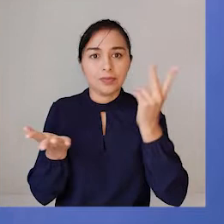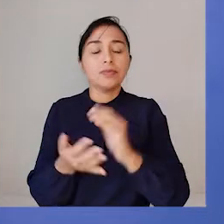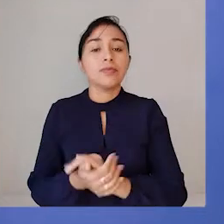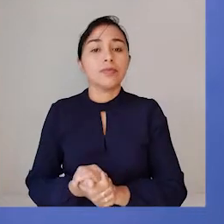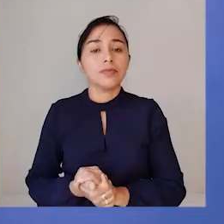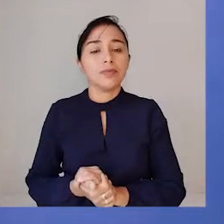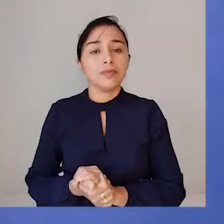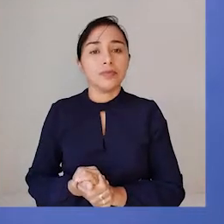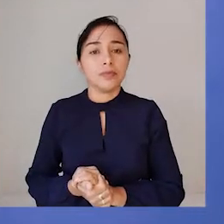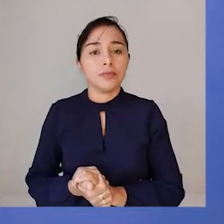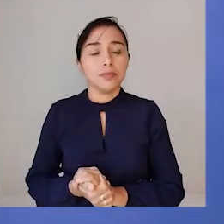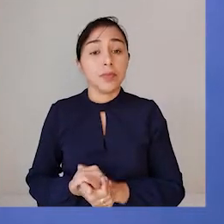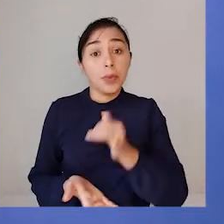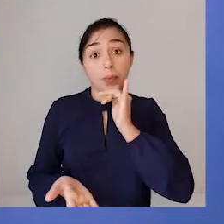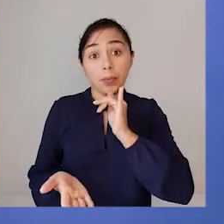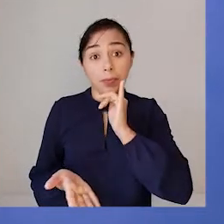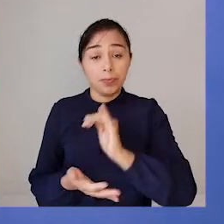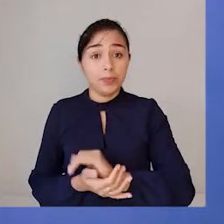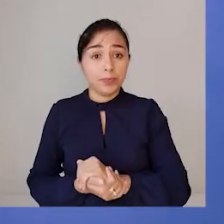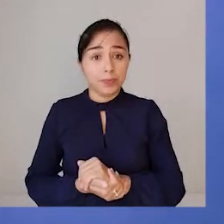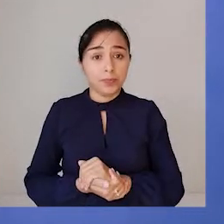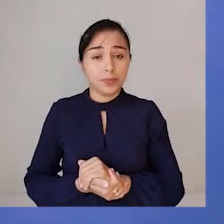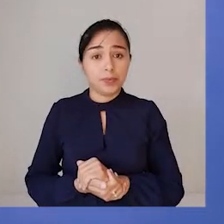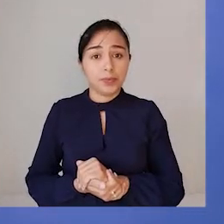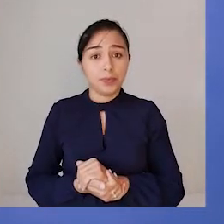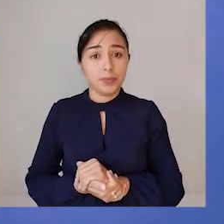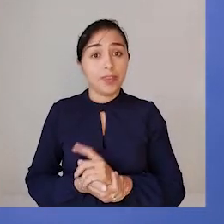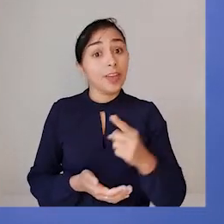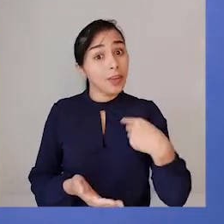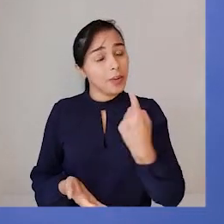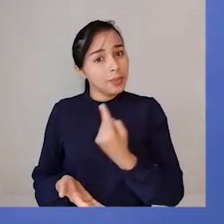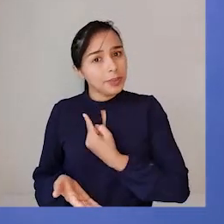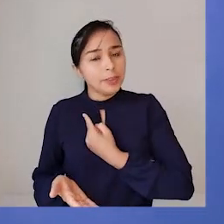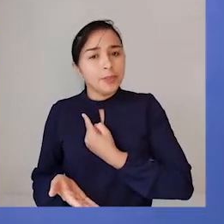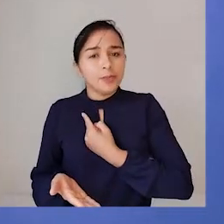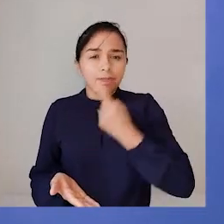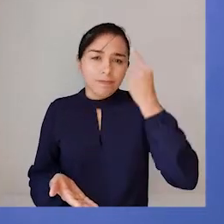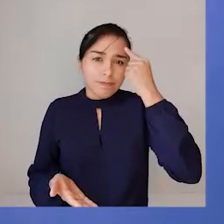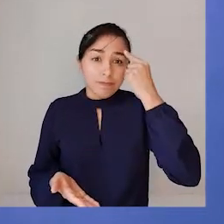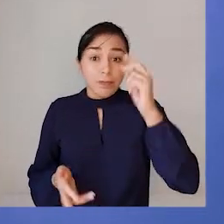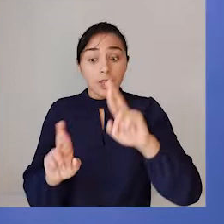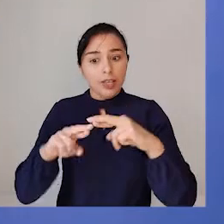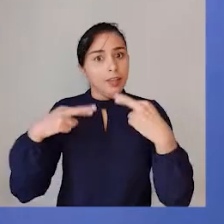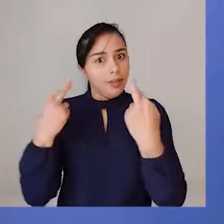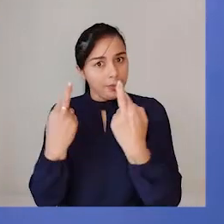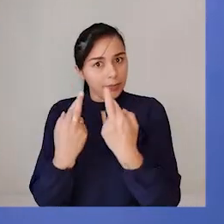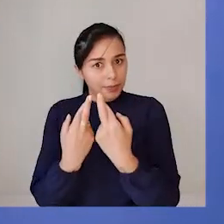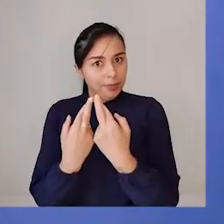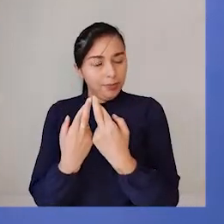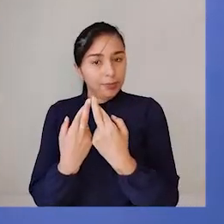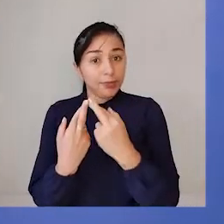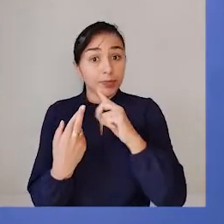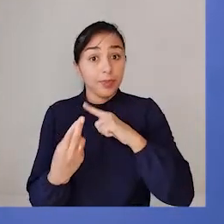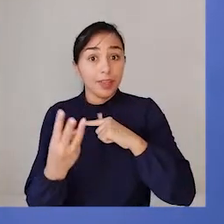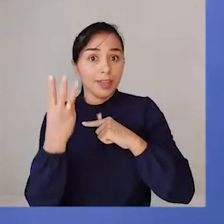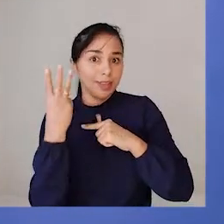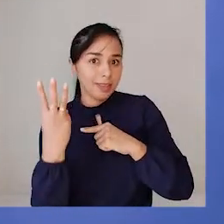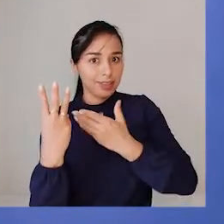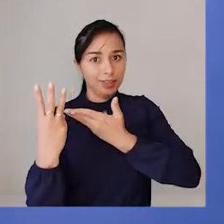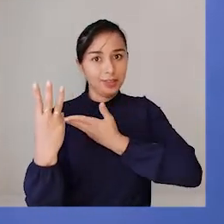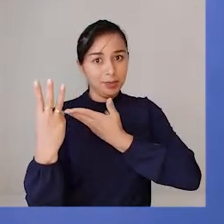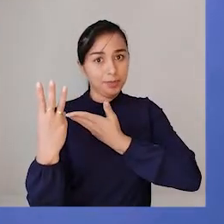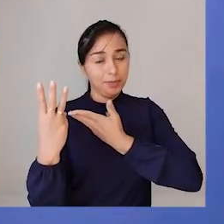intuitiva no nosso dia a dia. Por exemplo, quando nós temos a ideia de reunir, você tem três